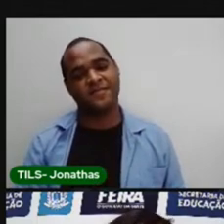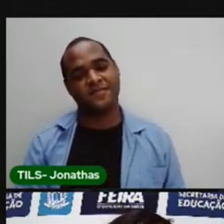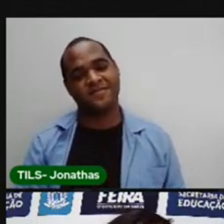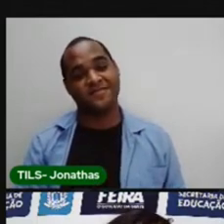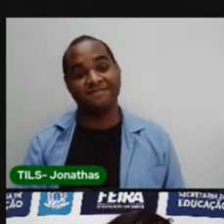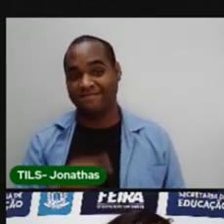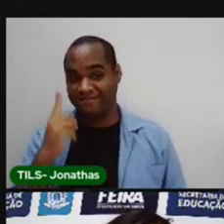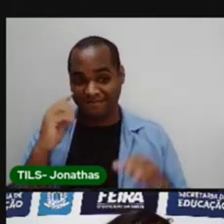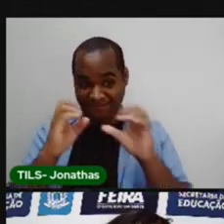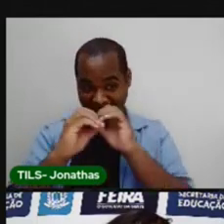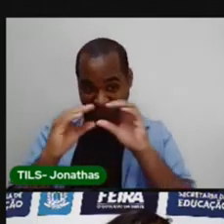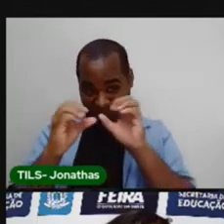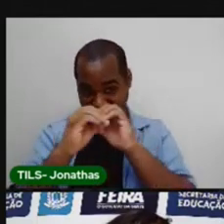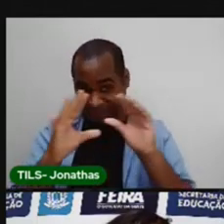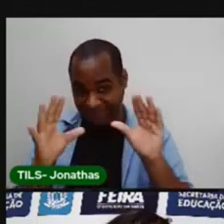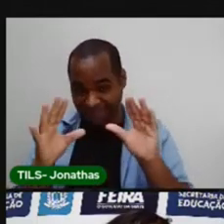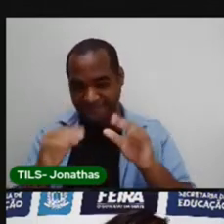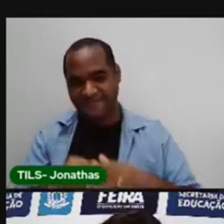Descobriu?